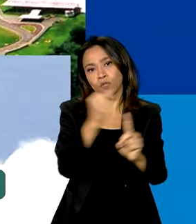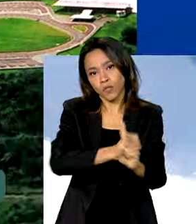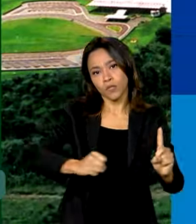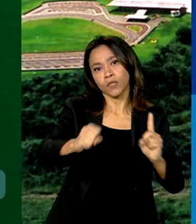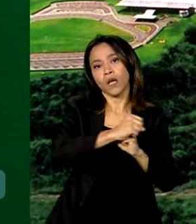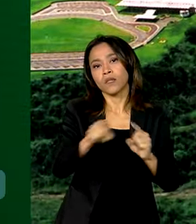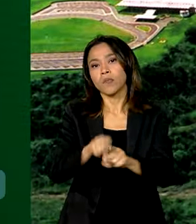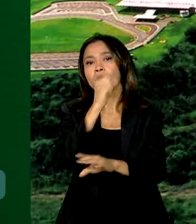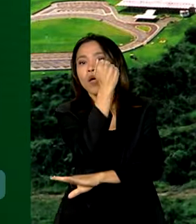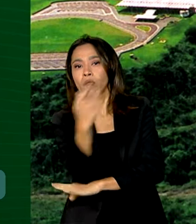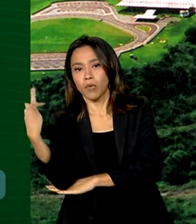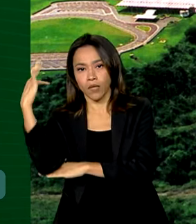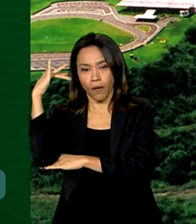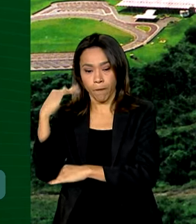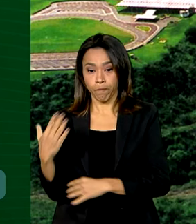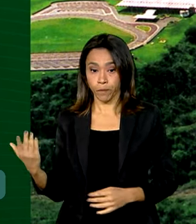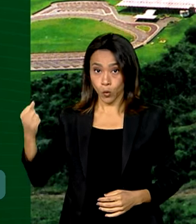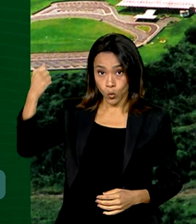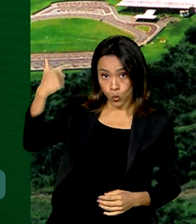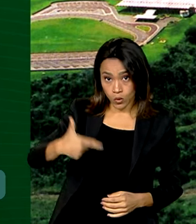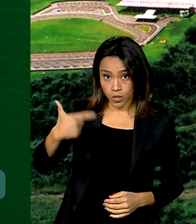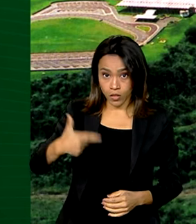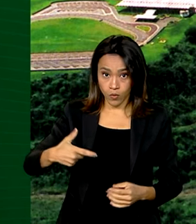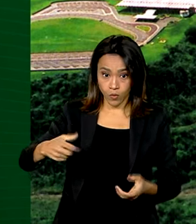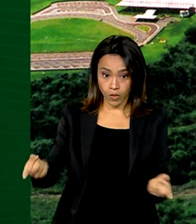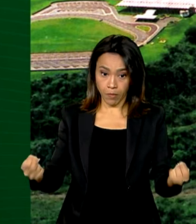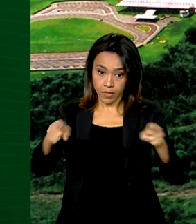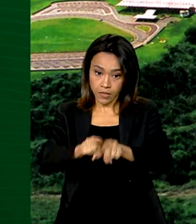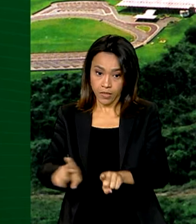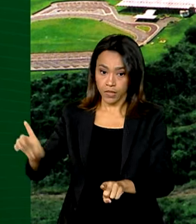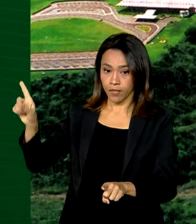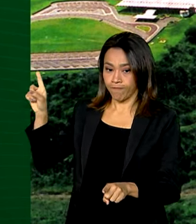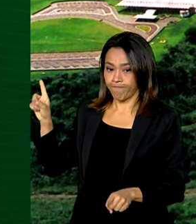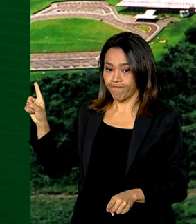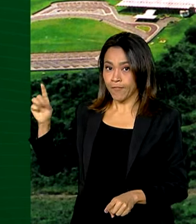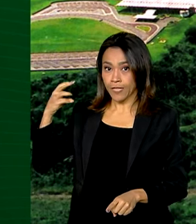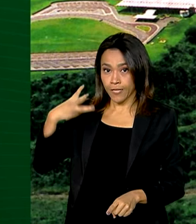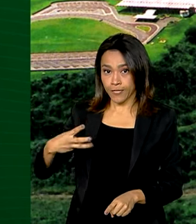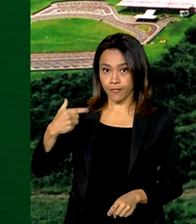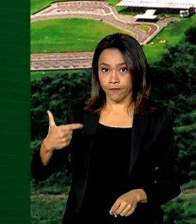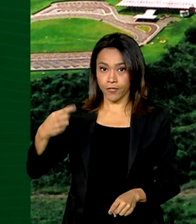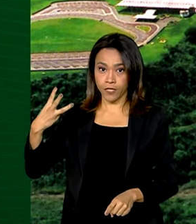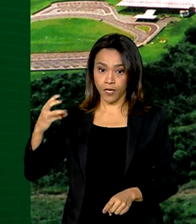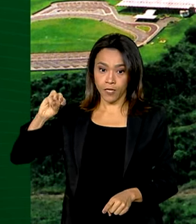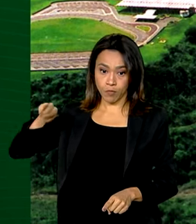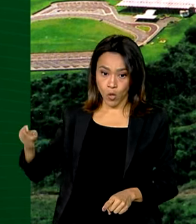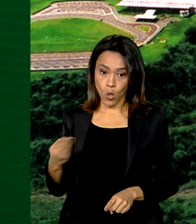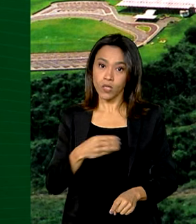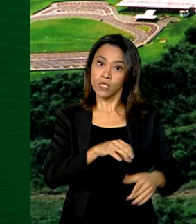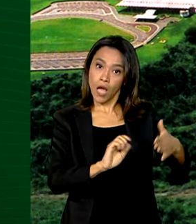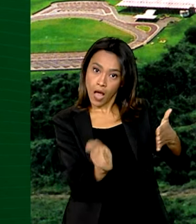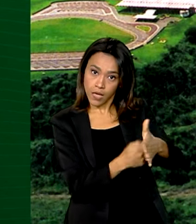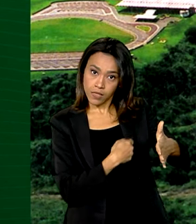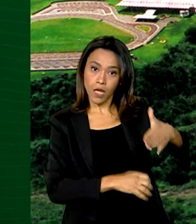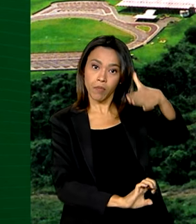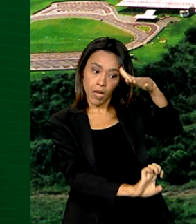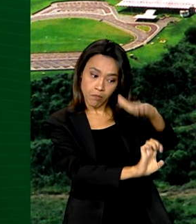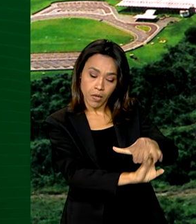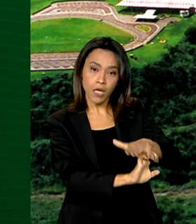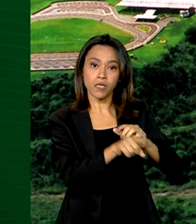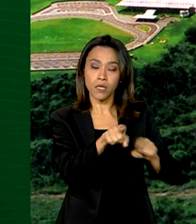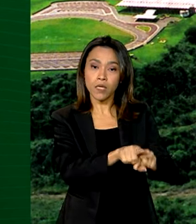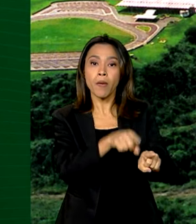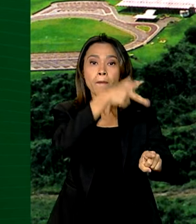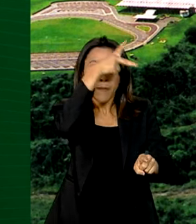O segundo convênio, no valor de 323 milhões de reais, foi assinado pela Itaipu e pela Prefeitura de